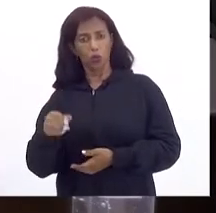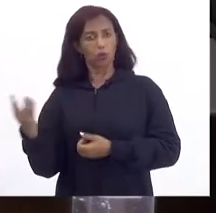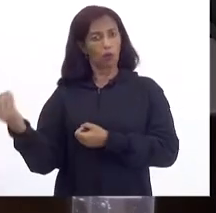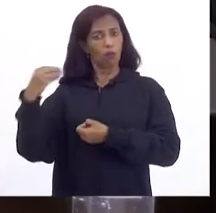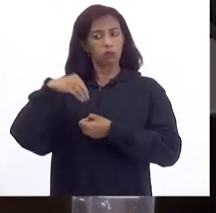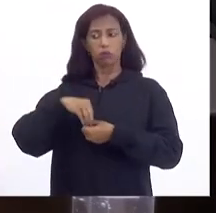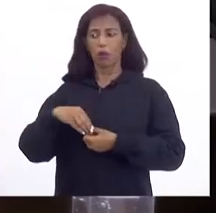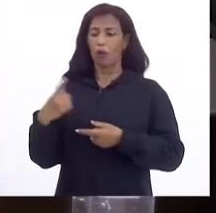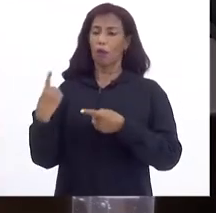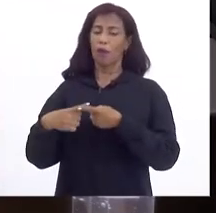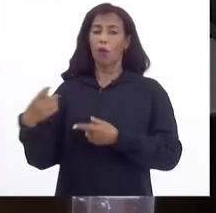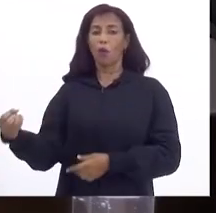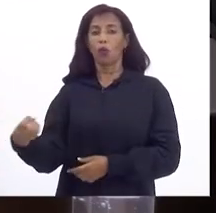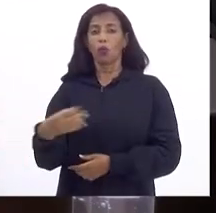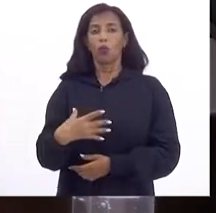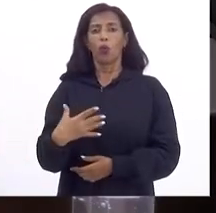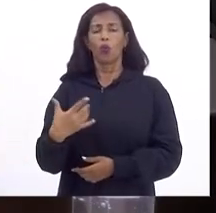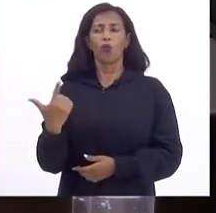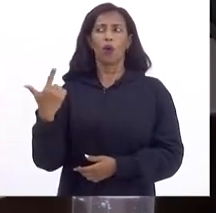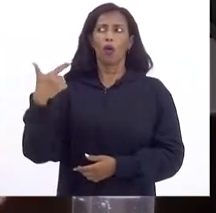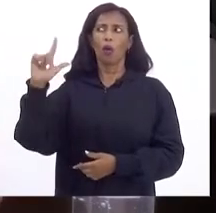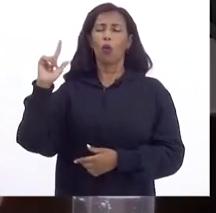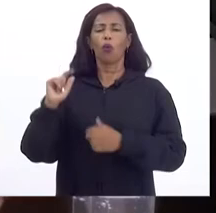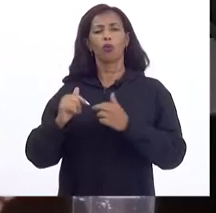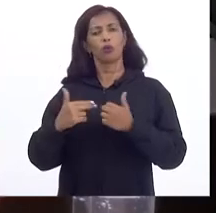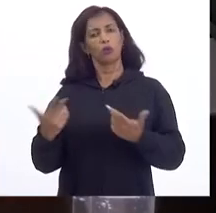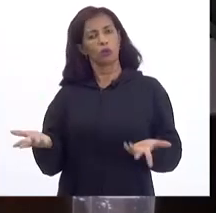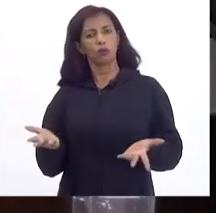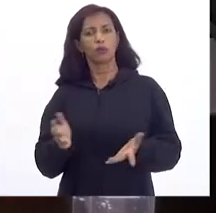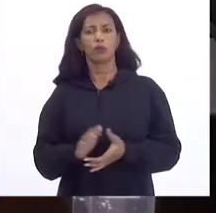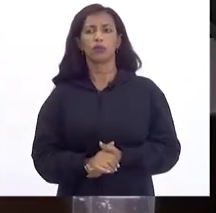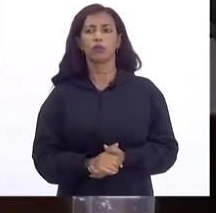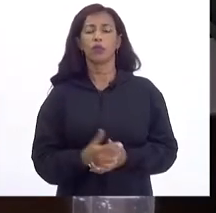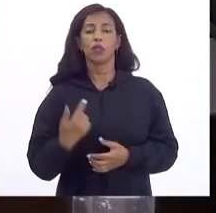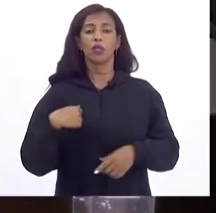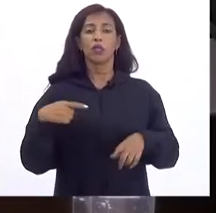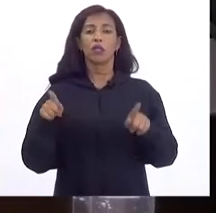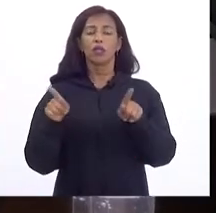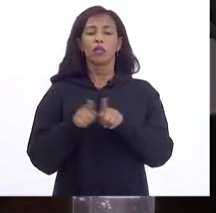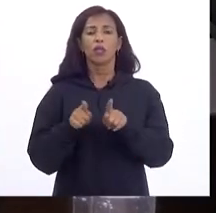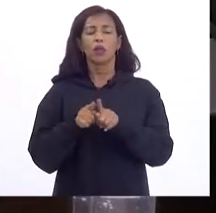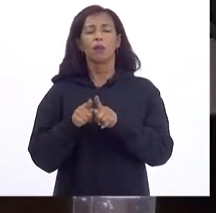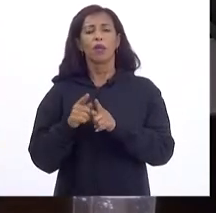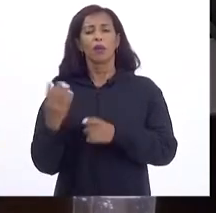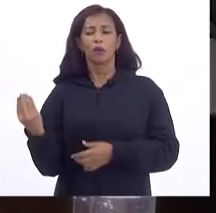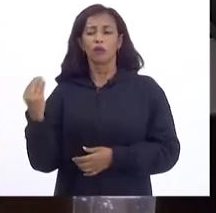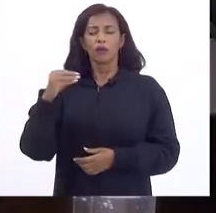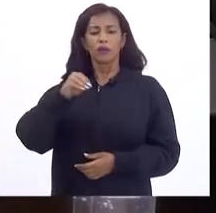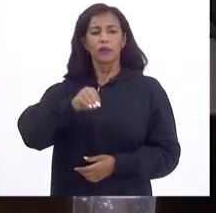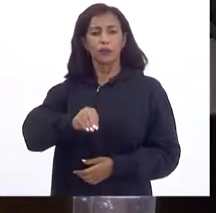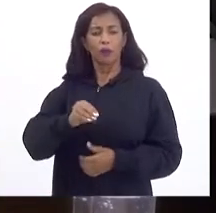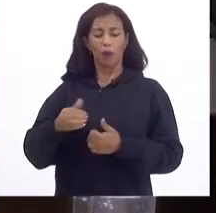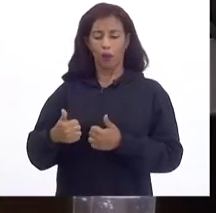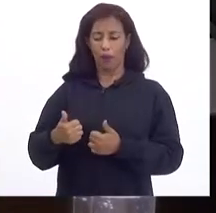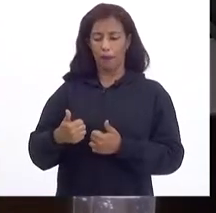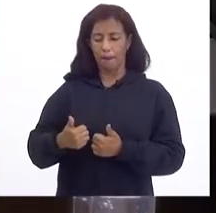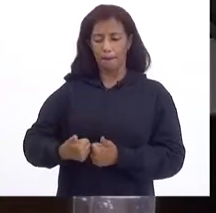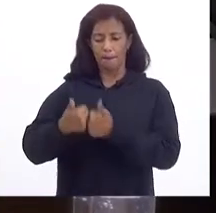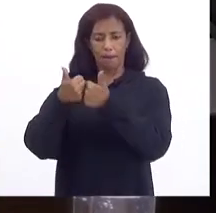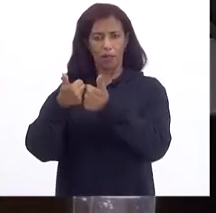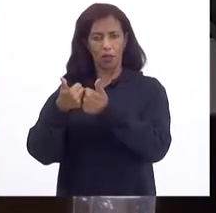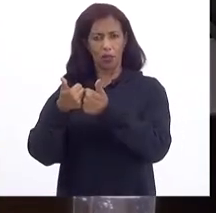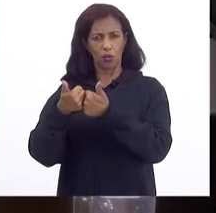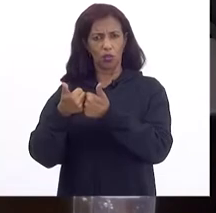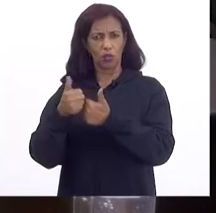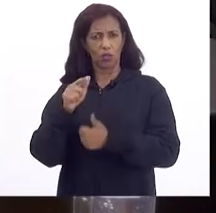Porque o novo Guandu É outra coisa E ao mesmo tempo Quando você bota Melhoria operacional Do